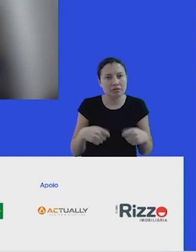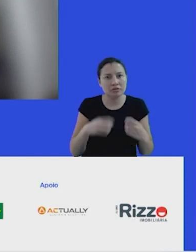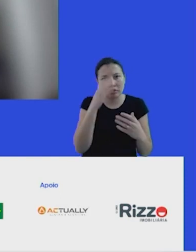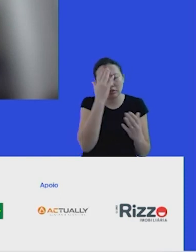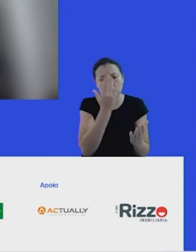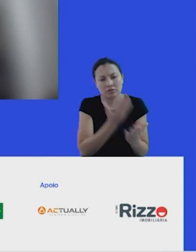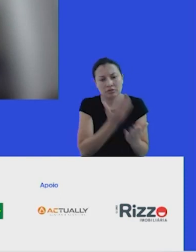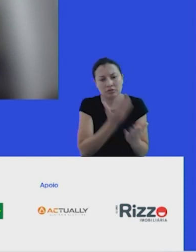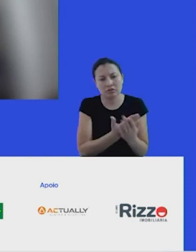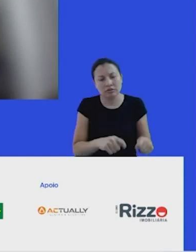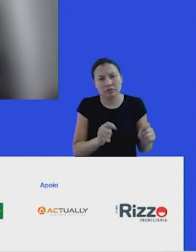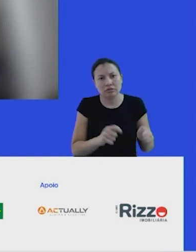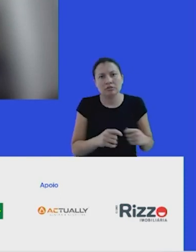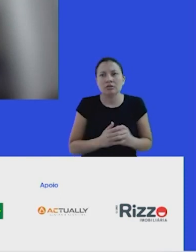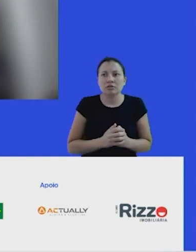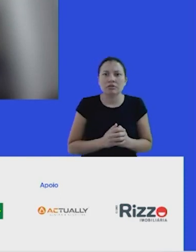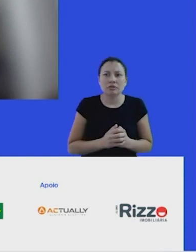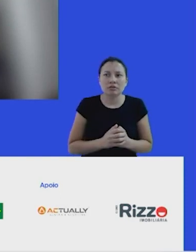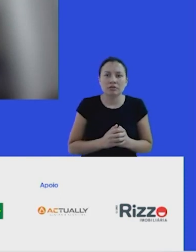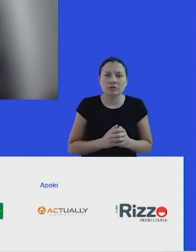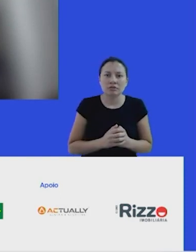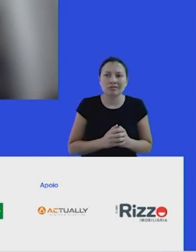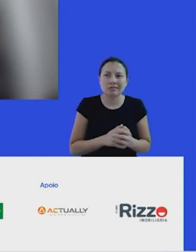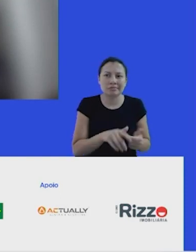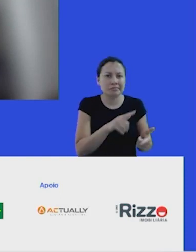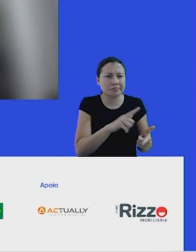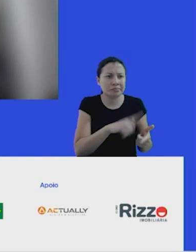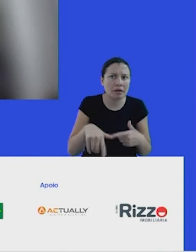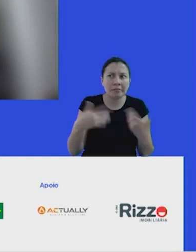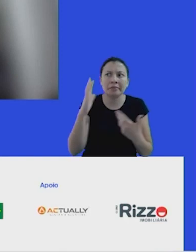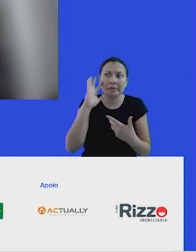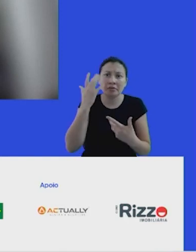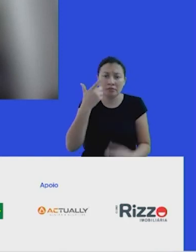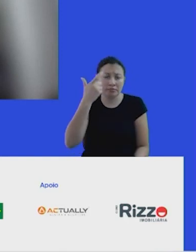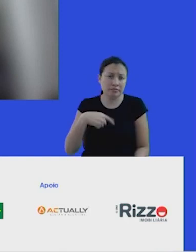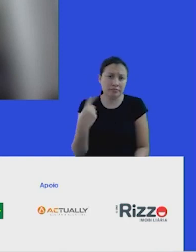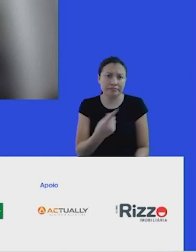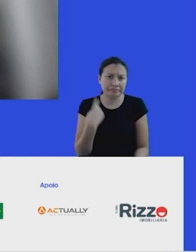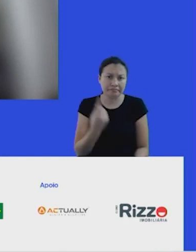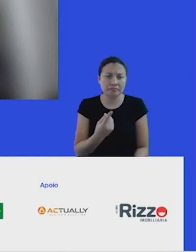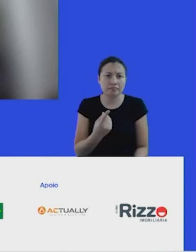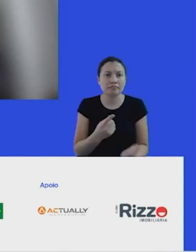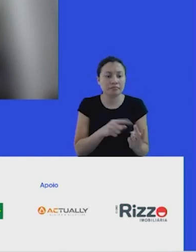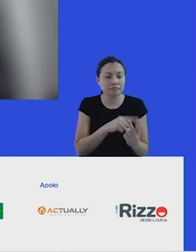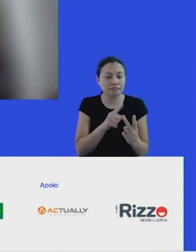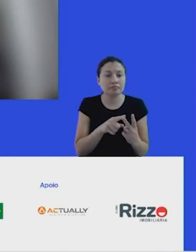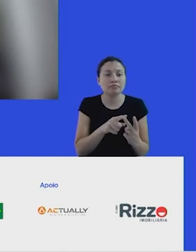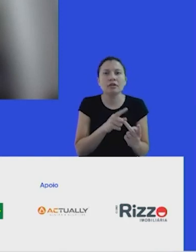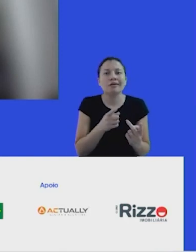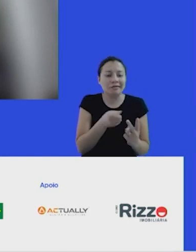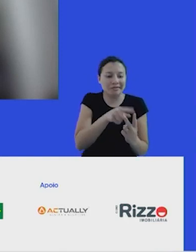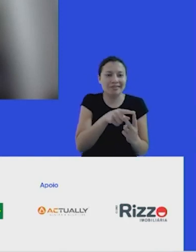possível, acreditar que tanto o problema quanto a solução está em nós. A gente precisa ter a percepção de um